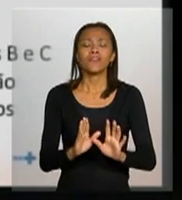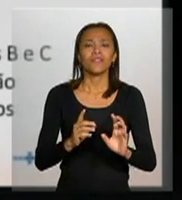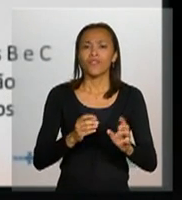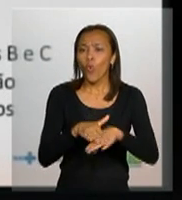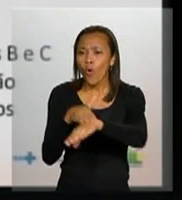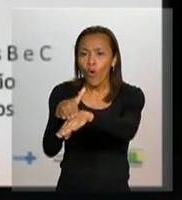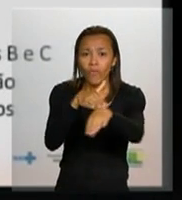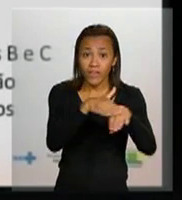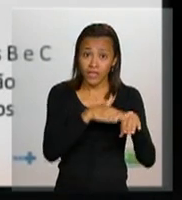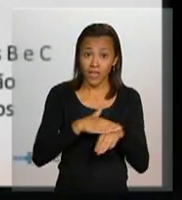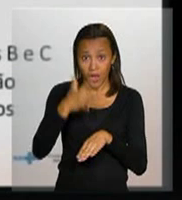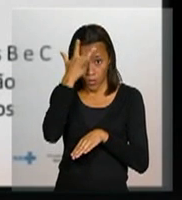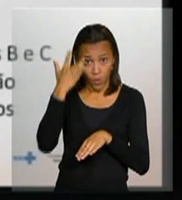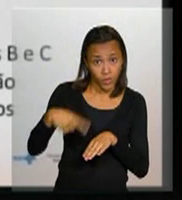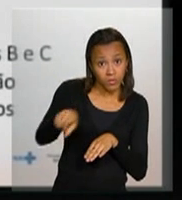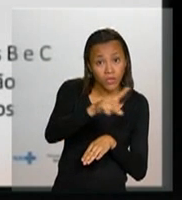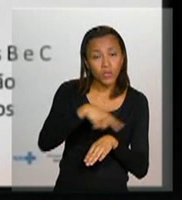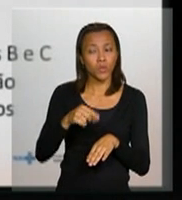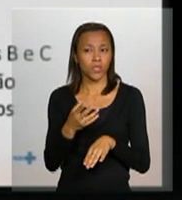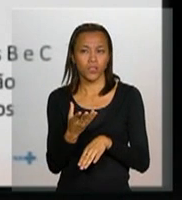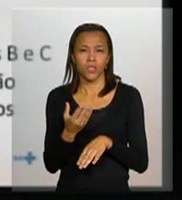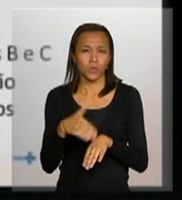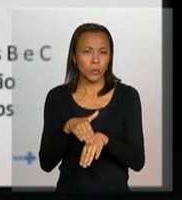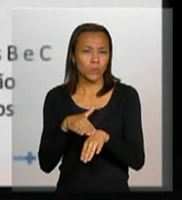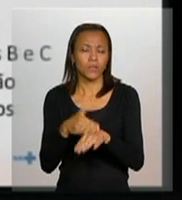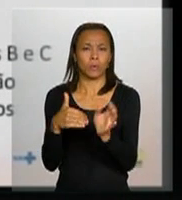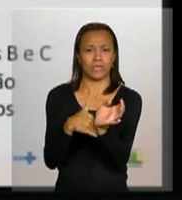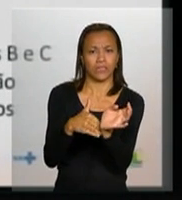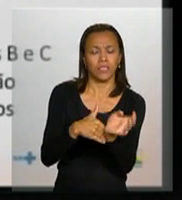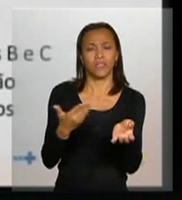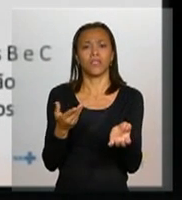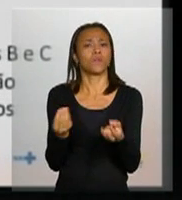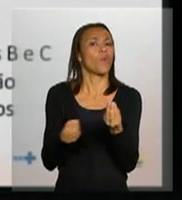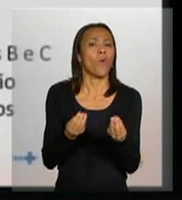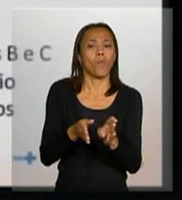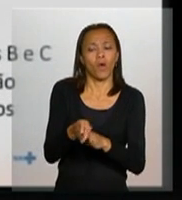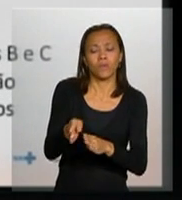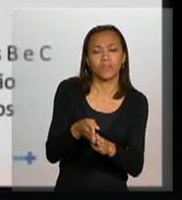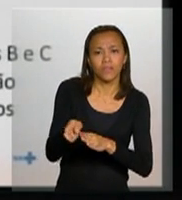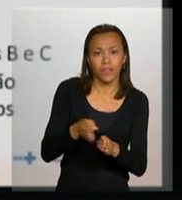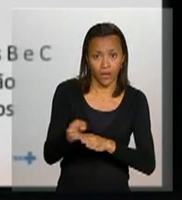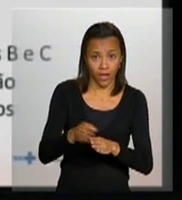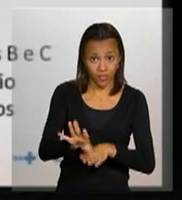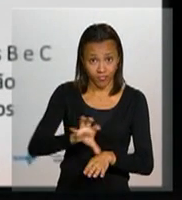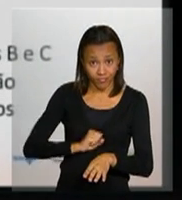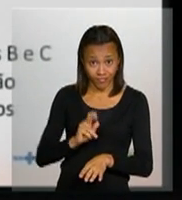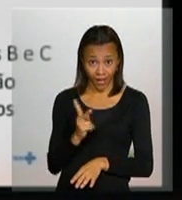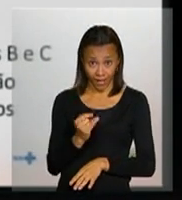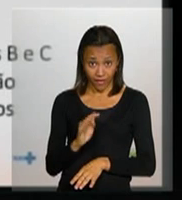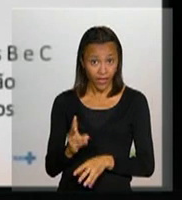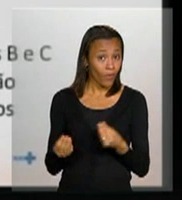direito, o sigilo, a confidencialidade, o aconselhamento. E o público-alvo, é, claro,